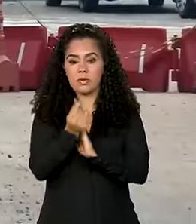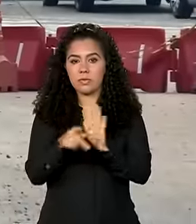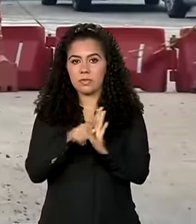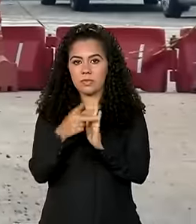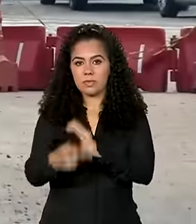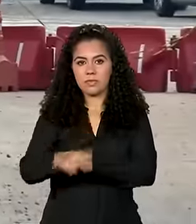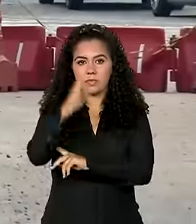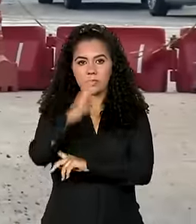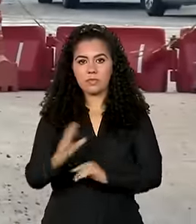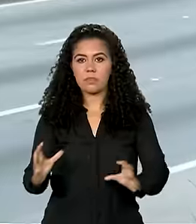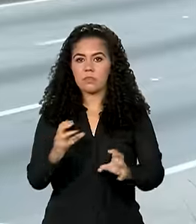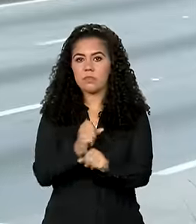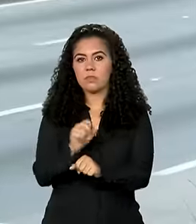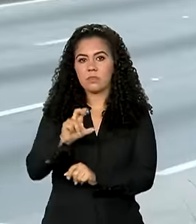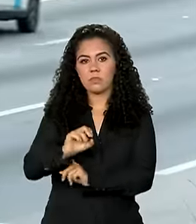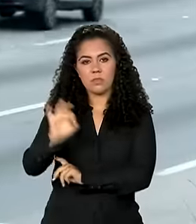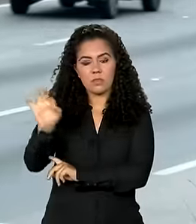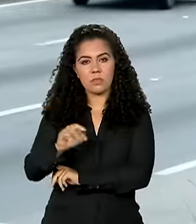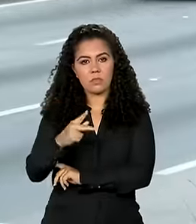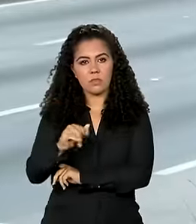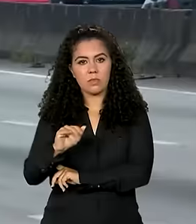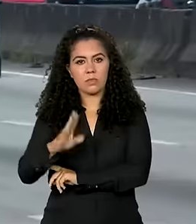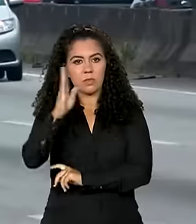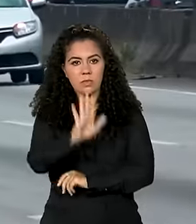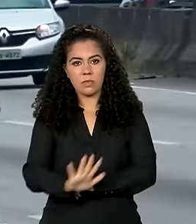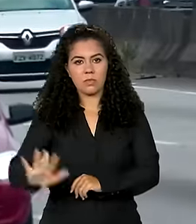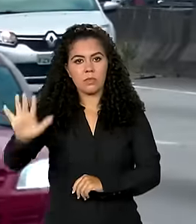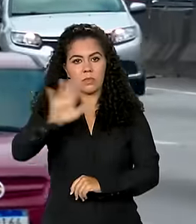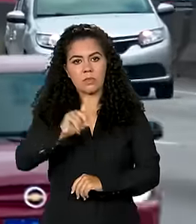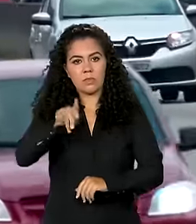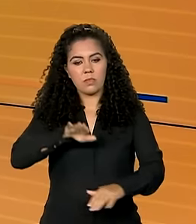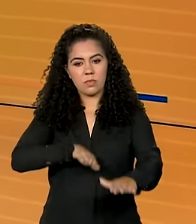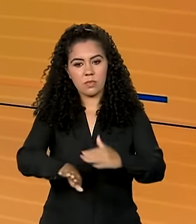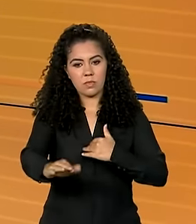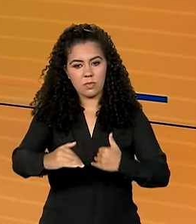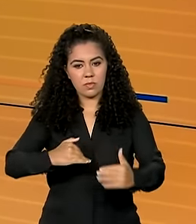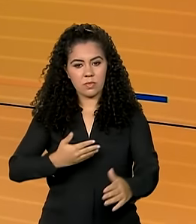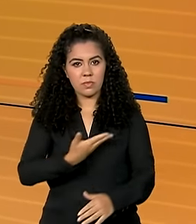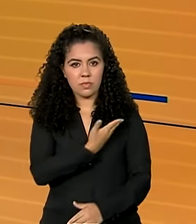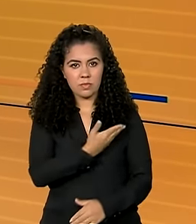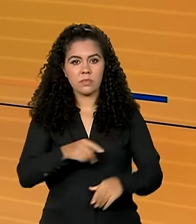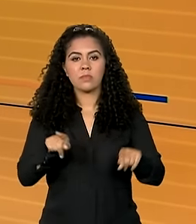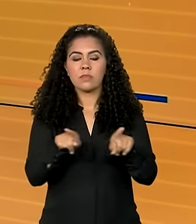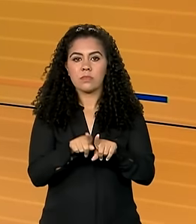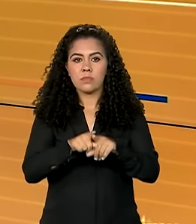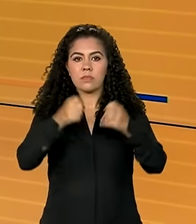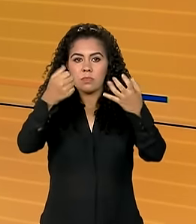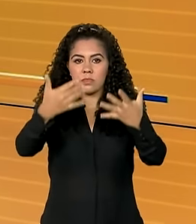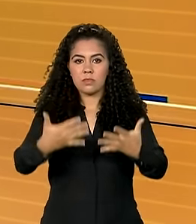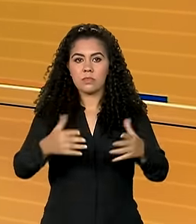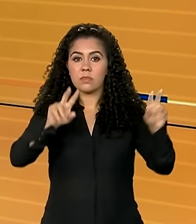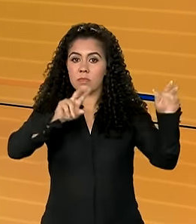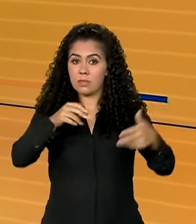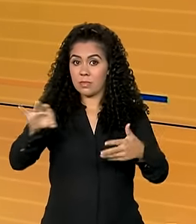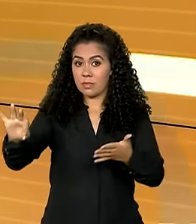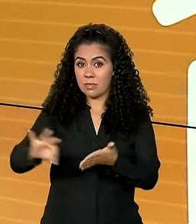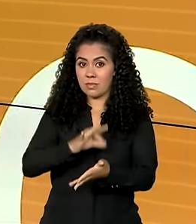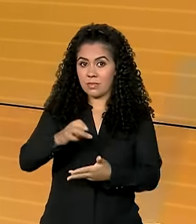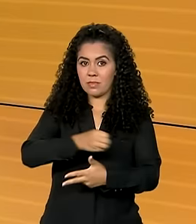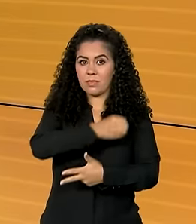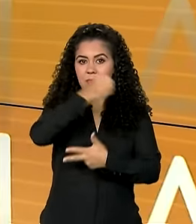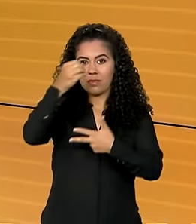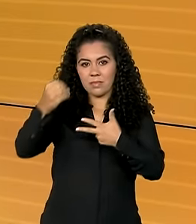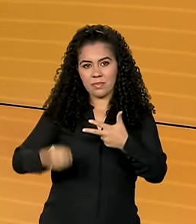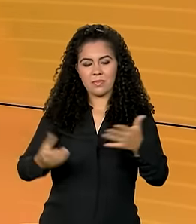50% de todo o PIB nacional passa pela rodovia. E veja também, começam hoje as inscrições para o Enem.